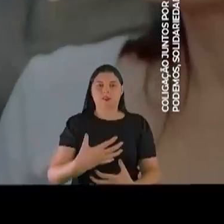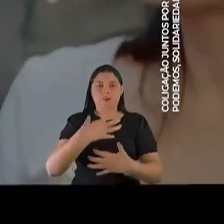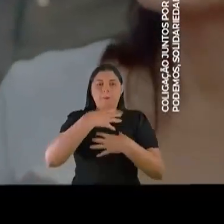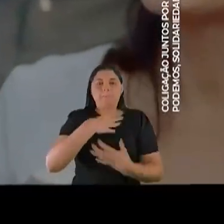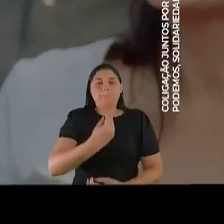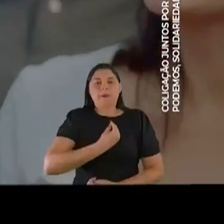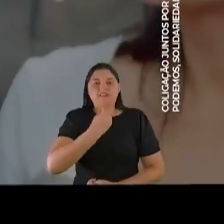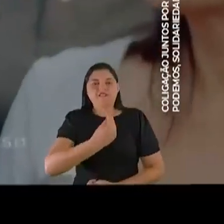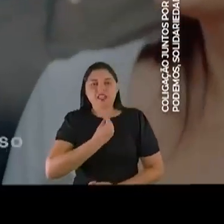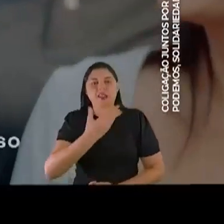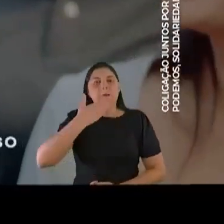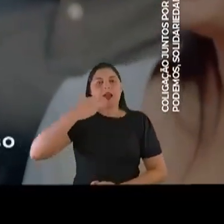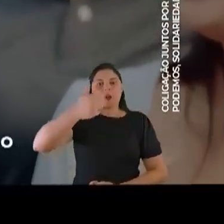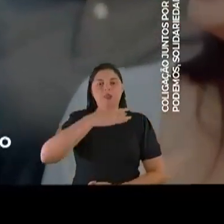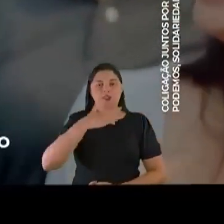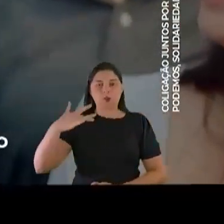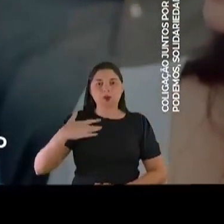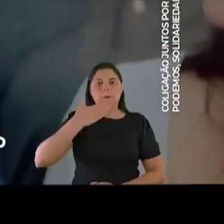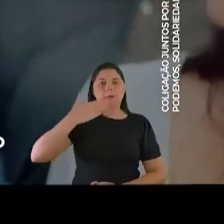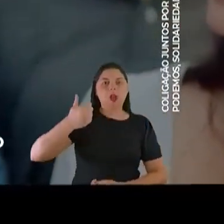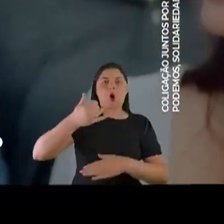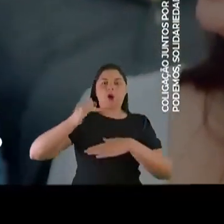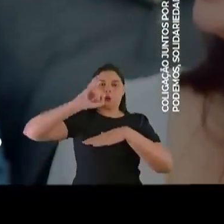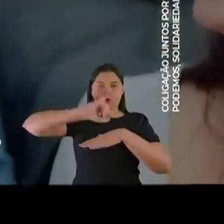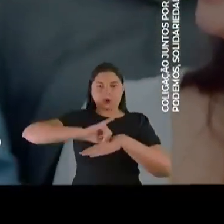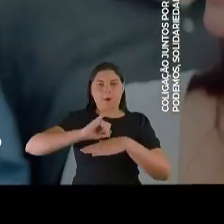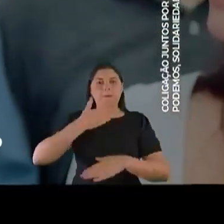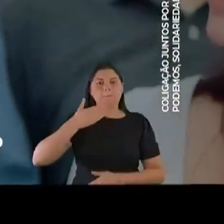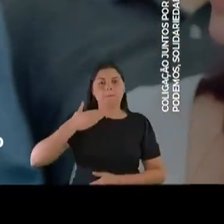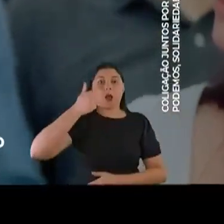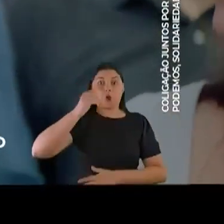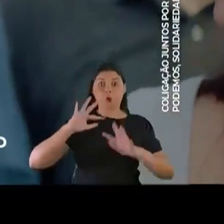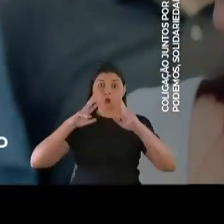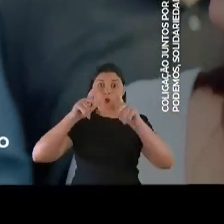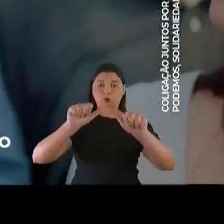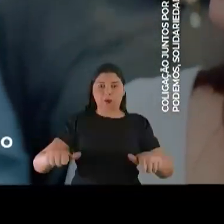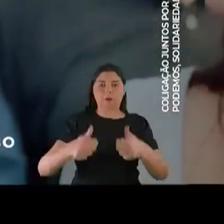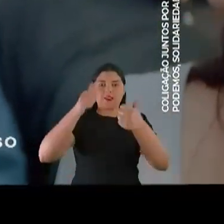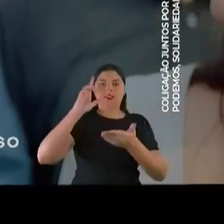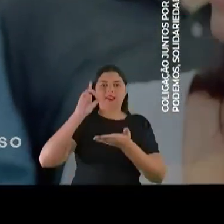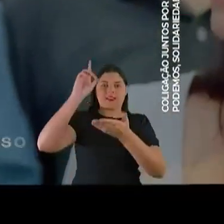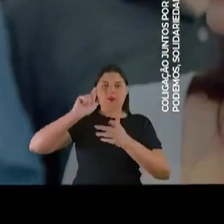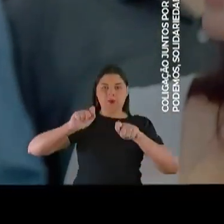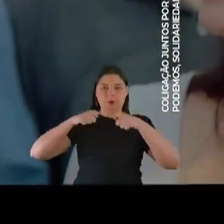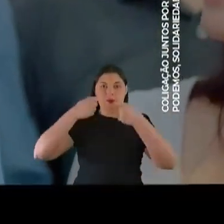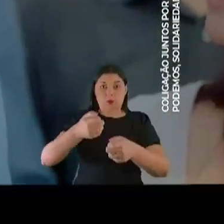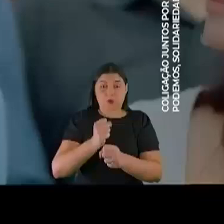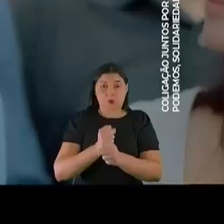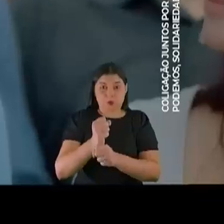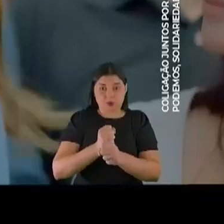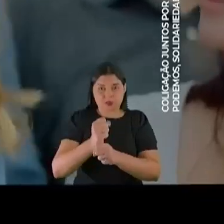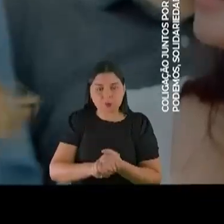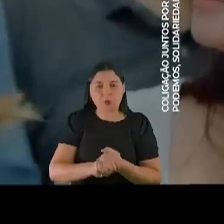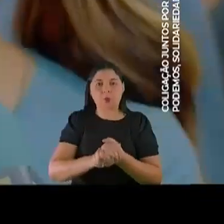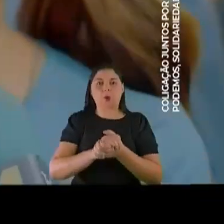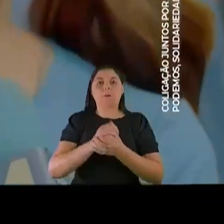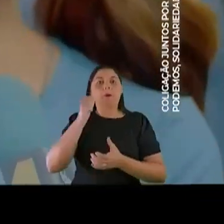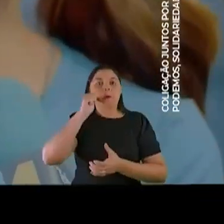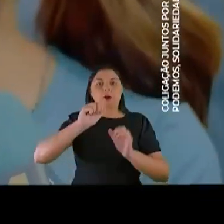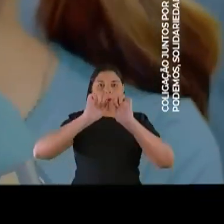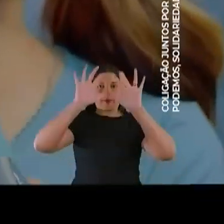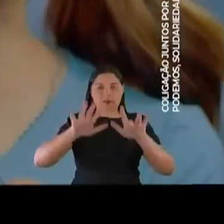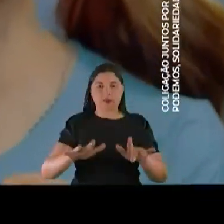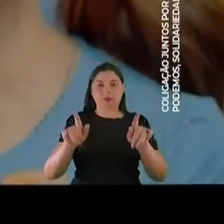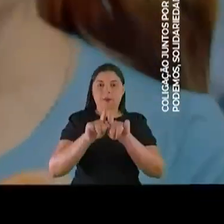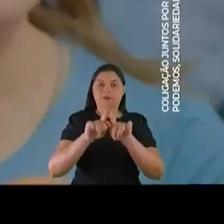Deus quiser, o Lázaro, a sua futura primeira-dama, do nosso futuro prefeito, uma mulher de Deus abençoada, mãe, esposa, uma